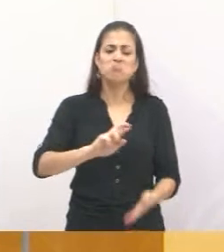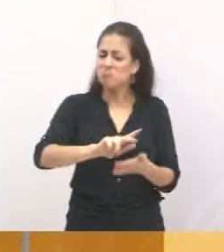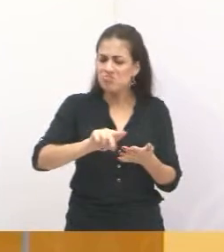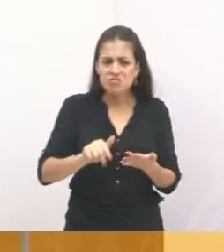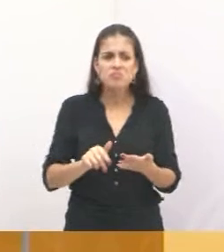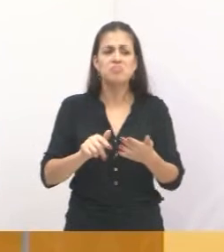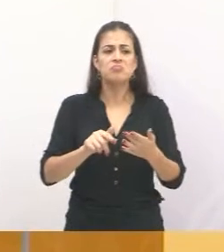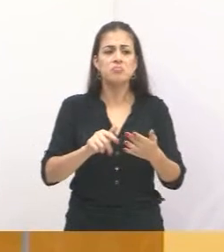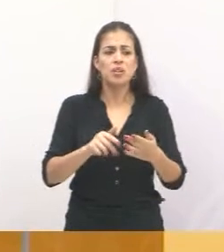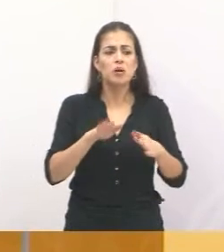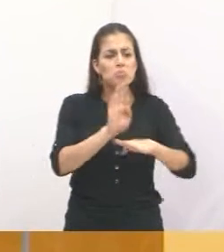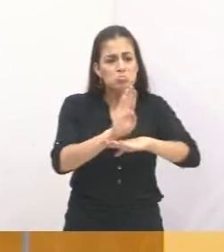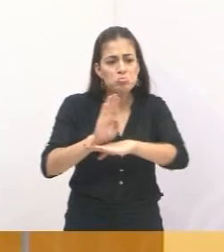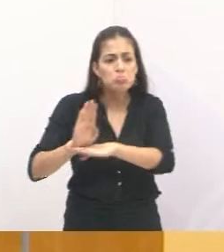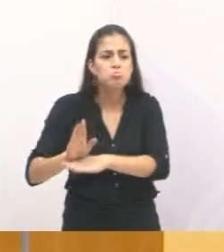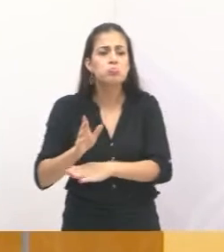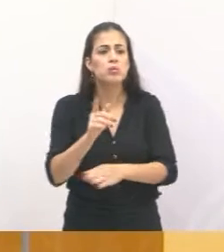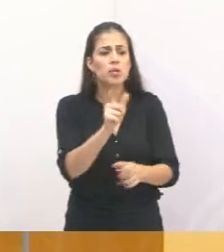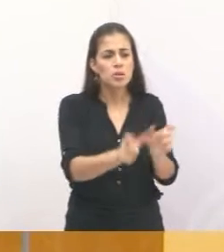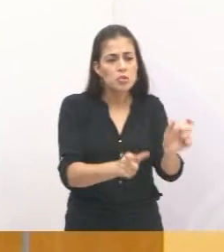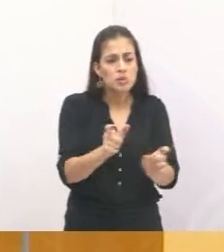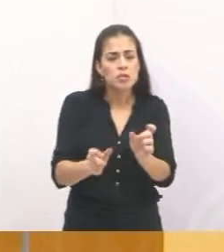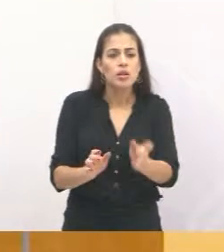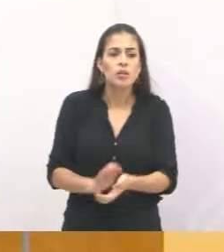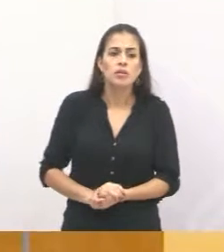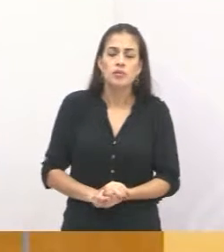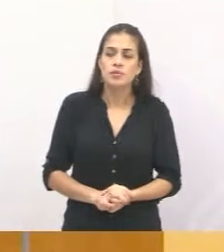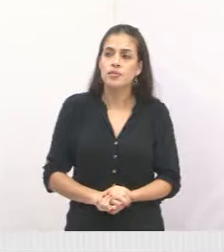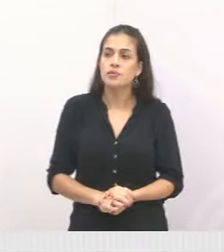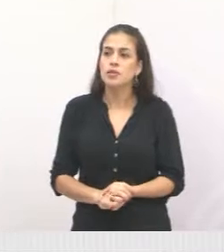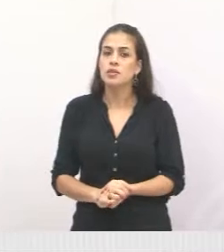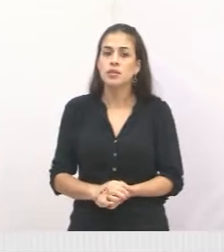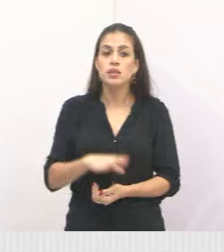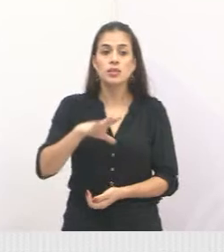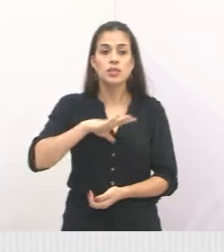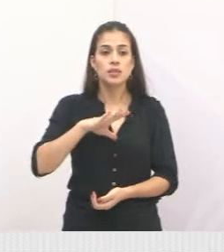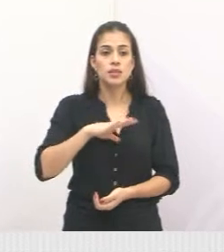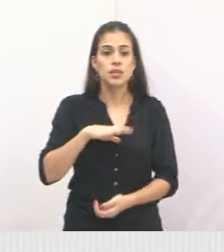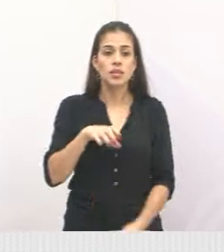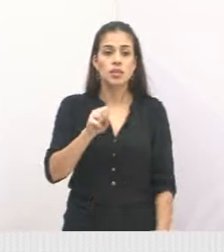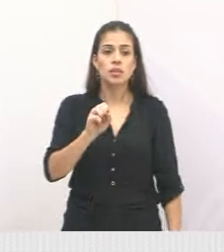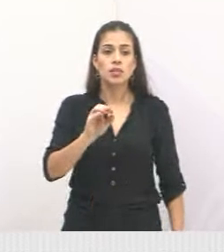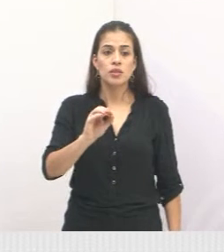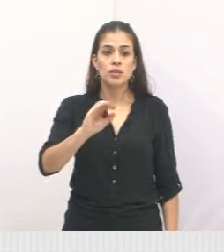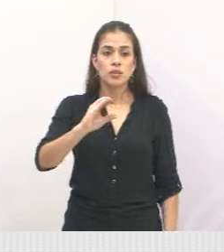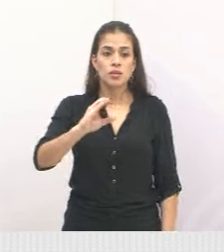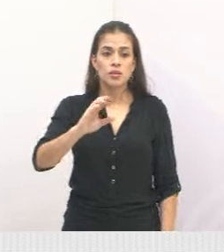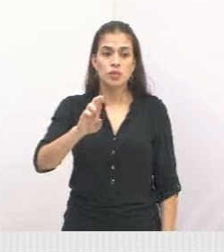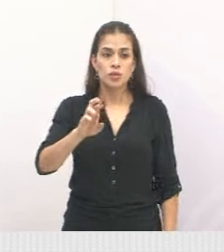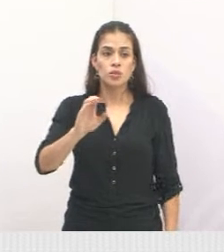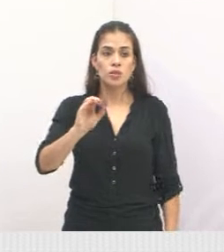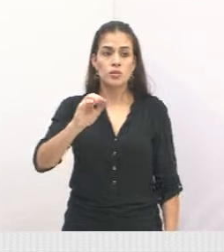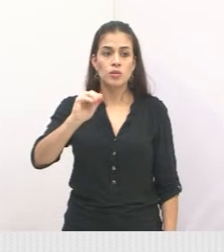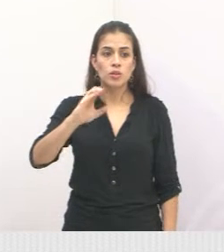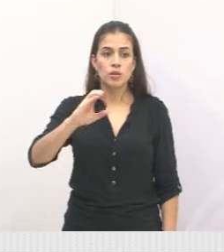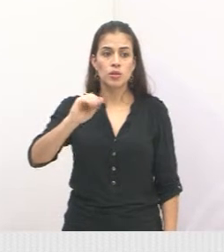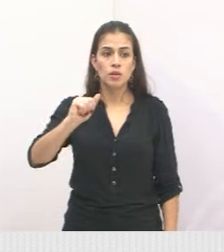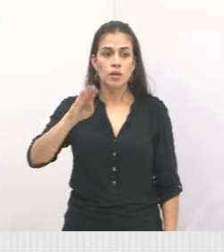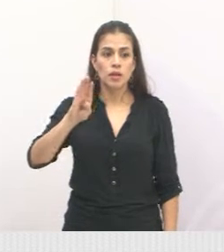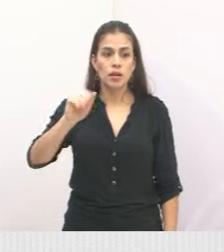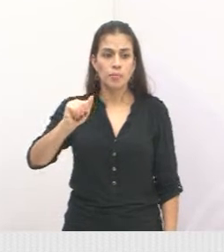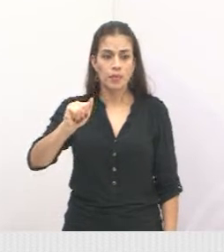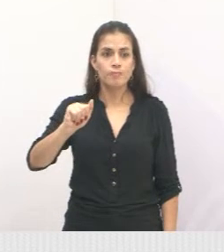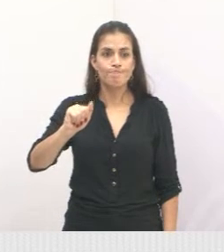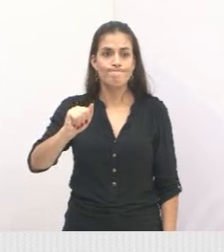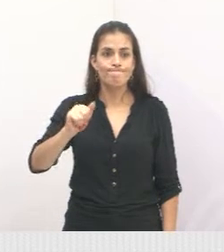Sorocaba, o slide 1, ele vai mostrar agora aí, Sorocaba anunciou barreiras para